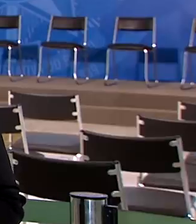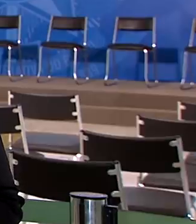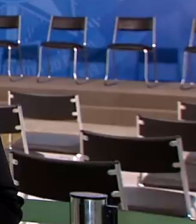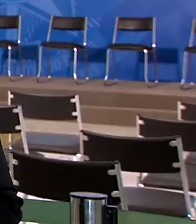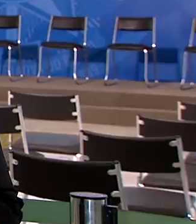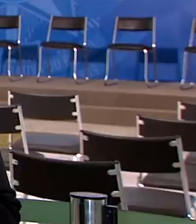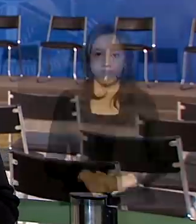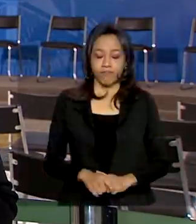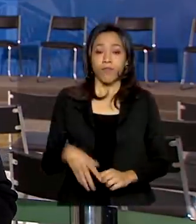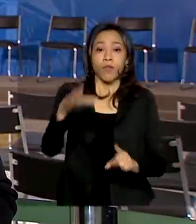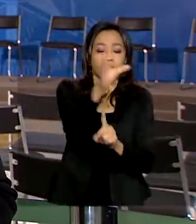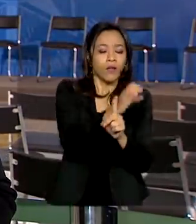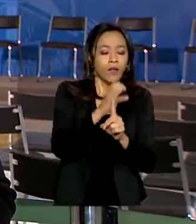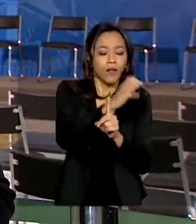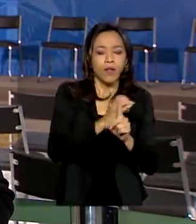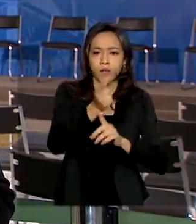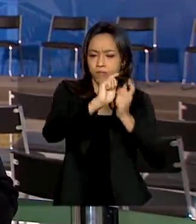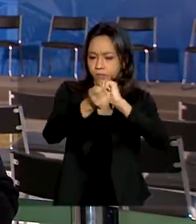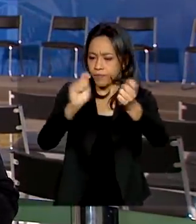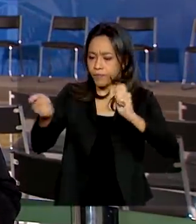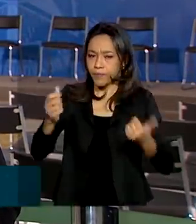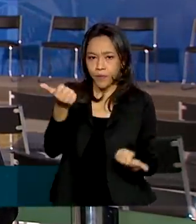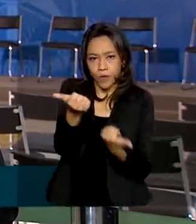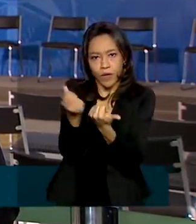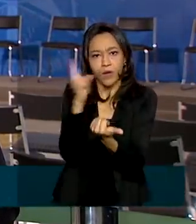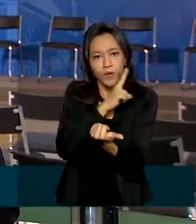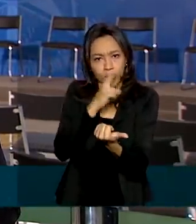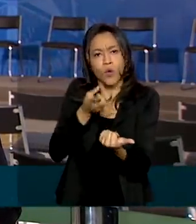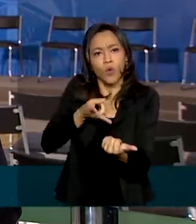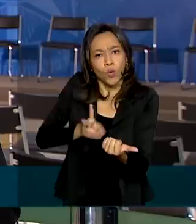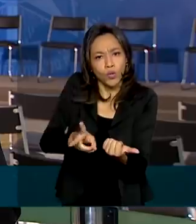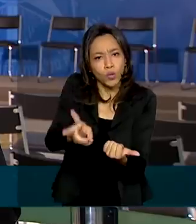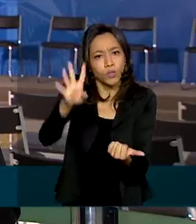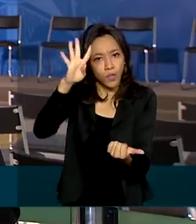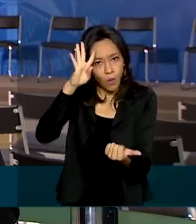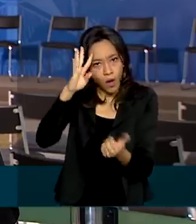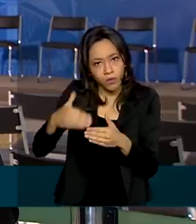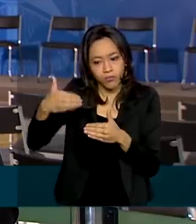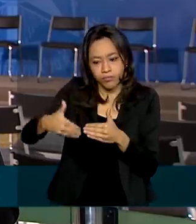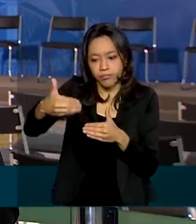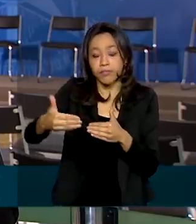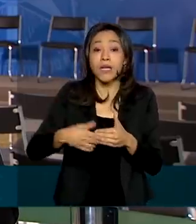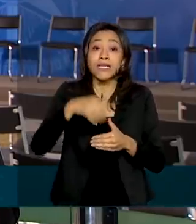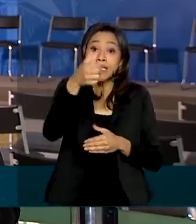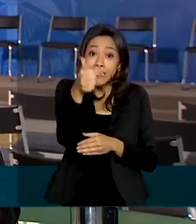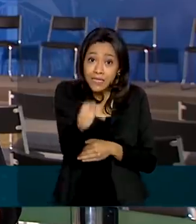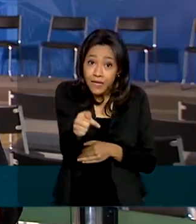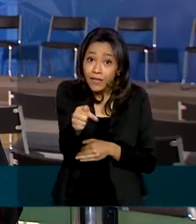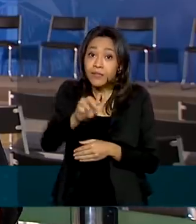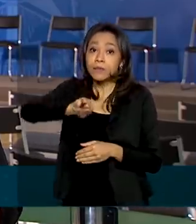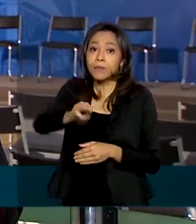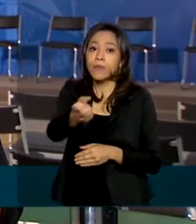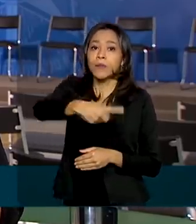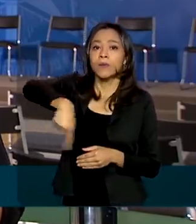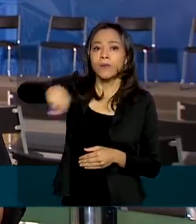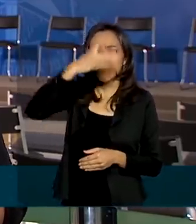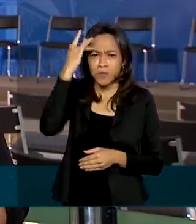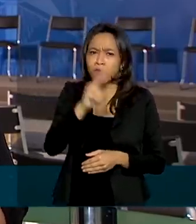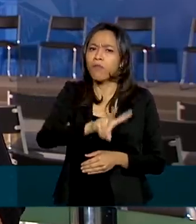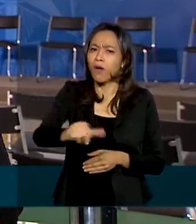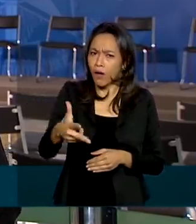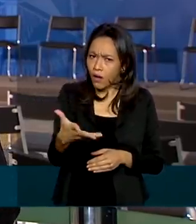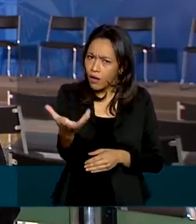E o calendário de pagamentos do auxílio emergencial segue nessa quarta-feira, quando cerca de 7 milhões de pessoas devem receber,